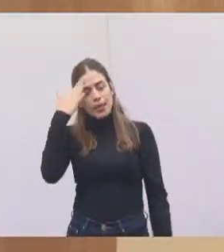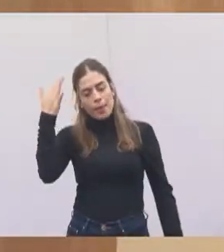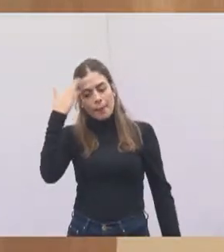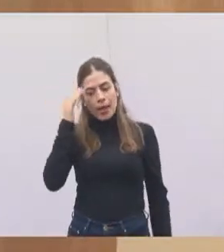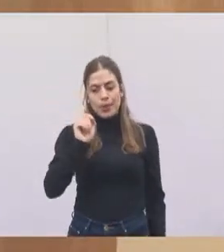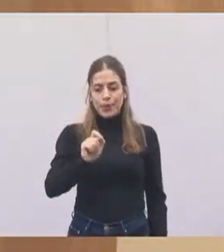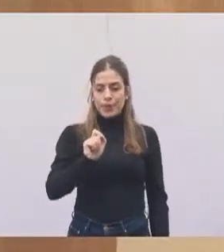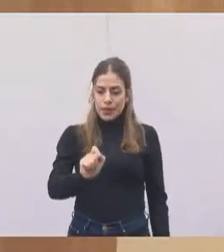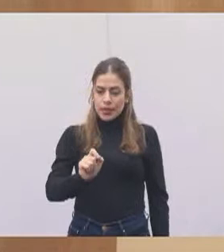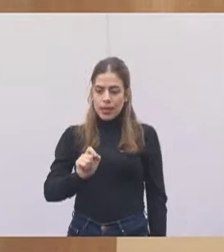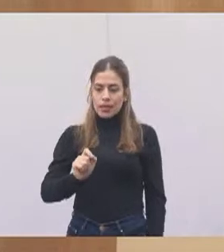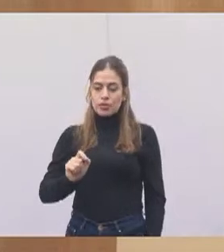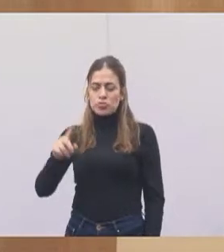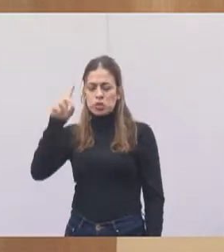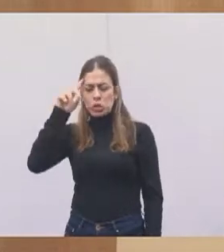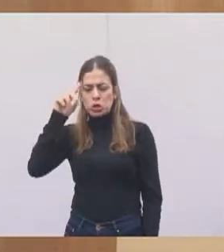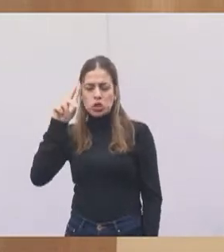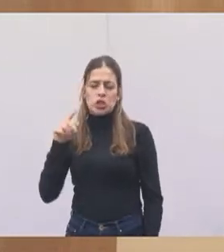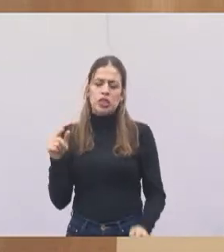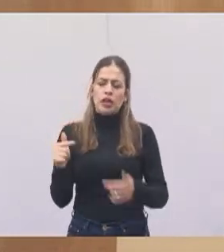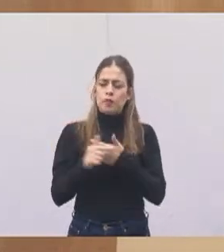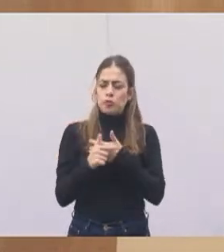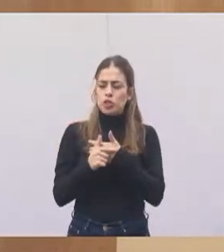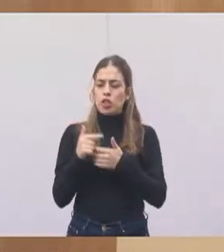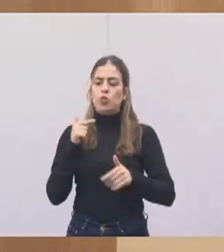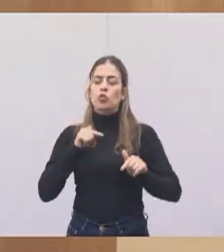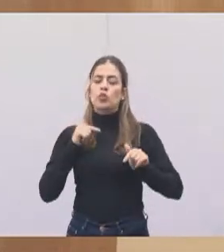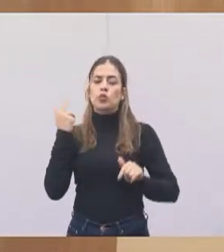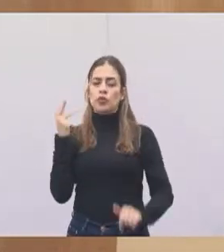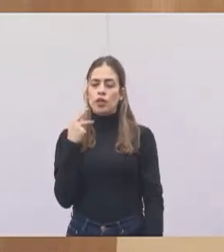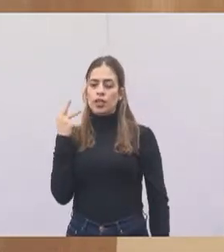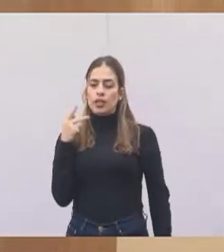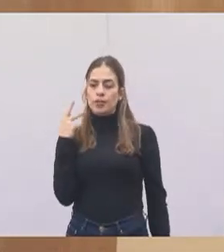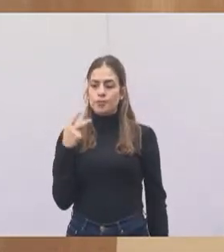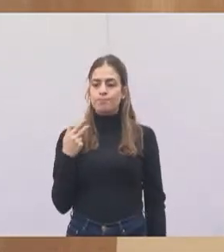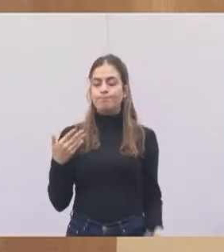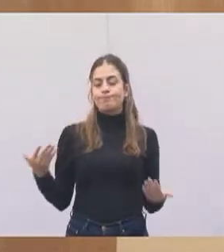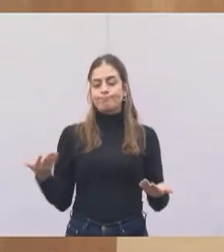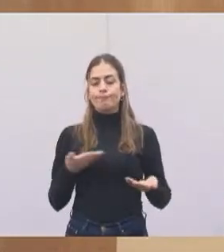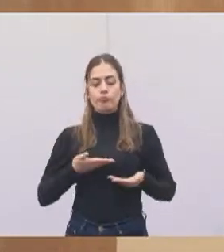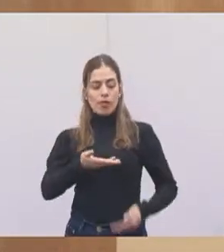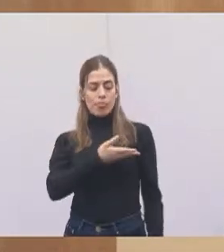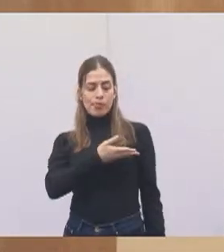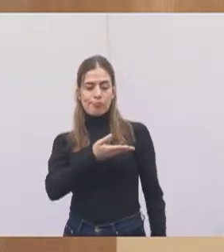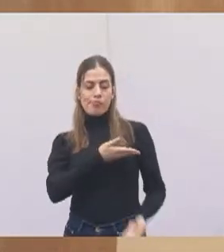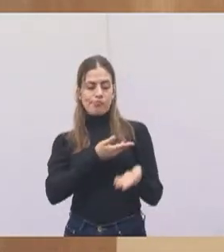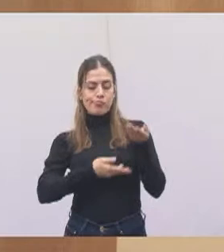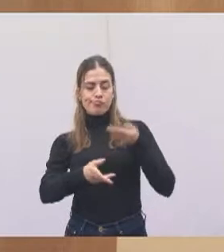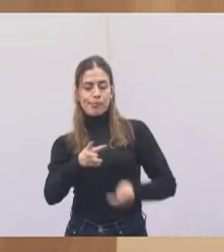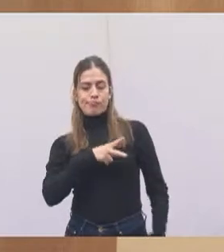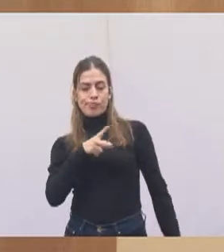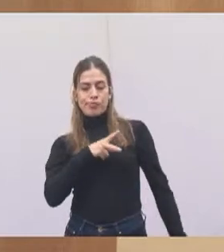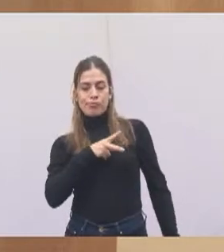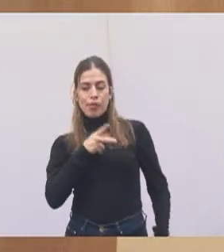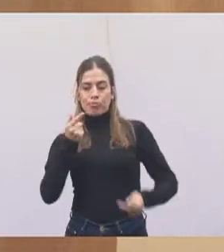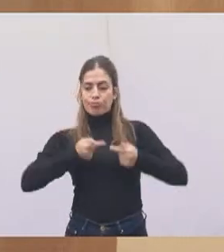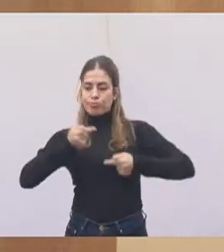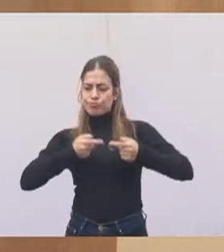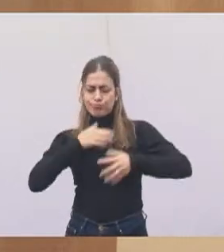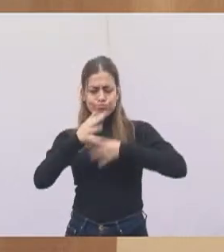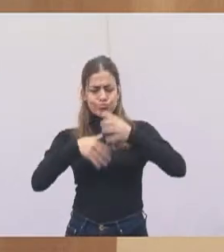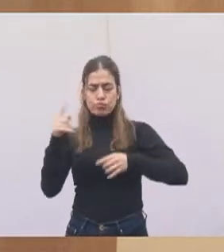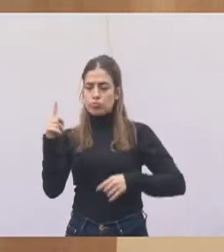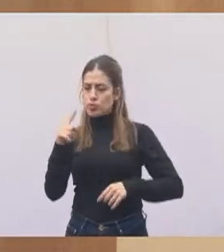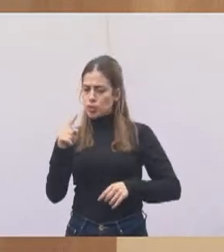o vereador faz no dia a dia, e é como eu sempre falo, aqui a gente não mistura a nossa amizade pessoal com a política, aqui acontecem as